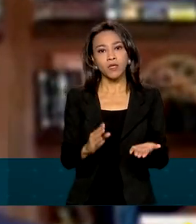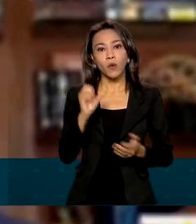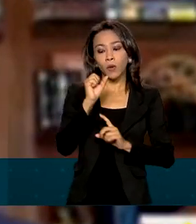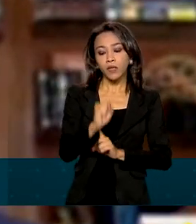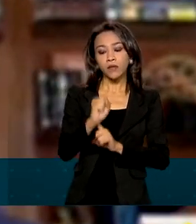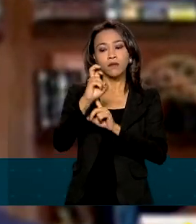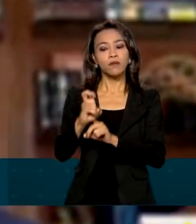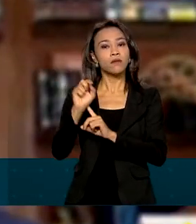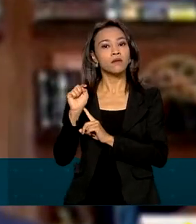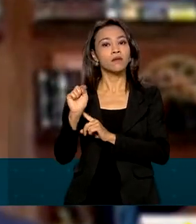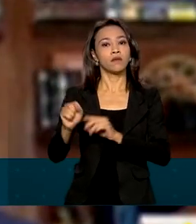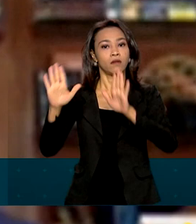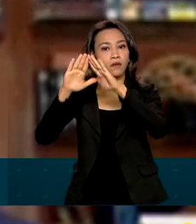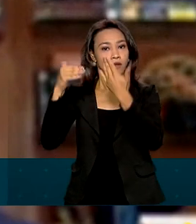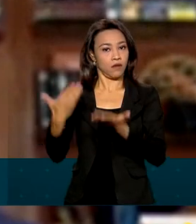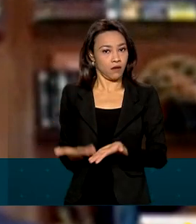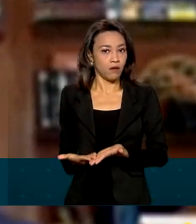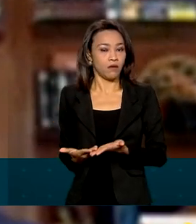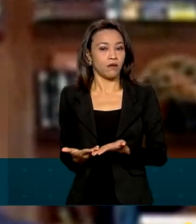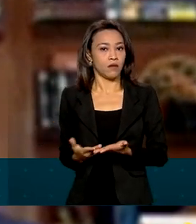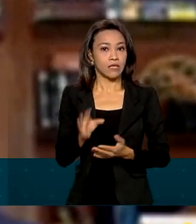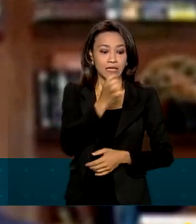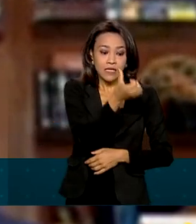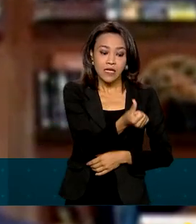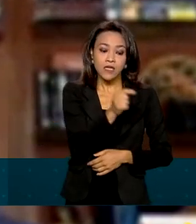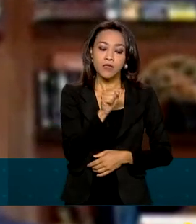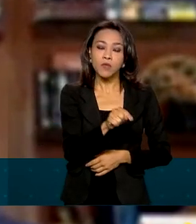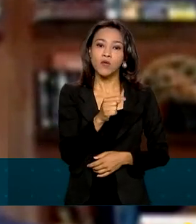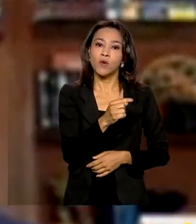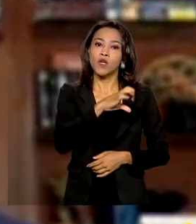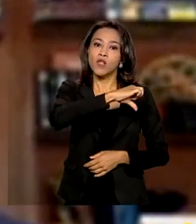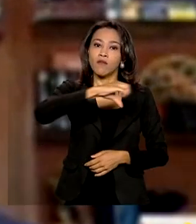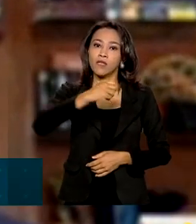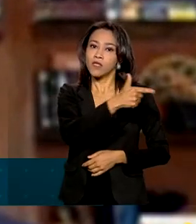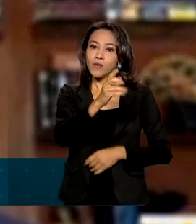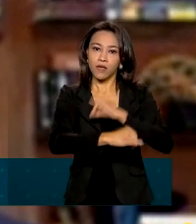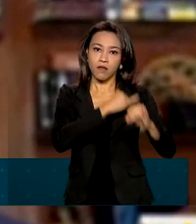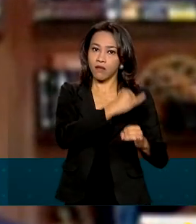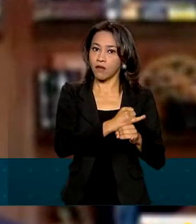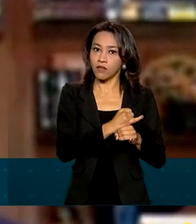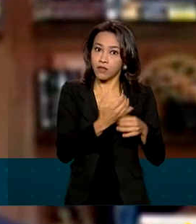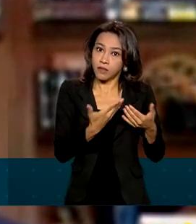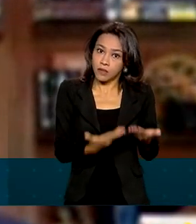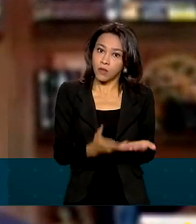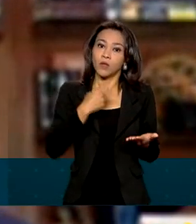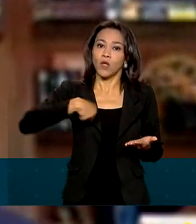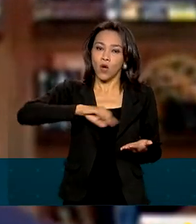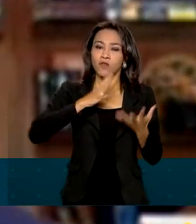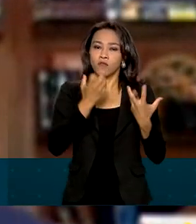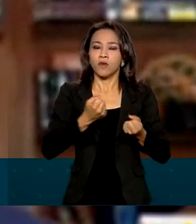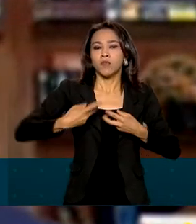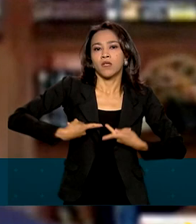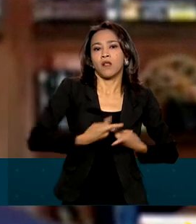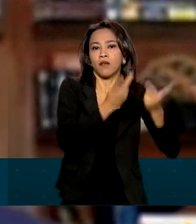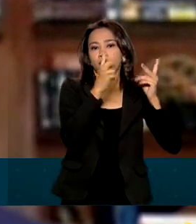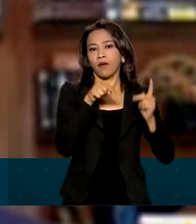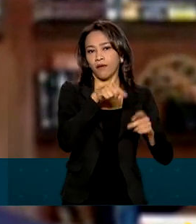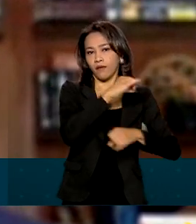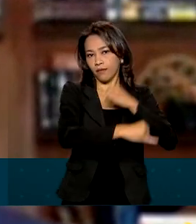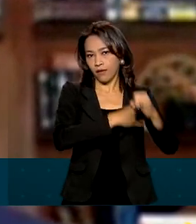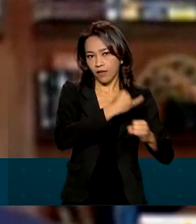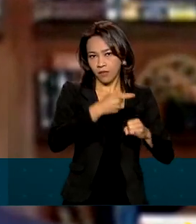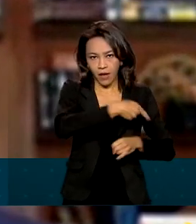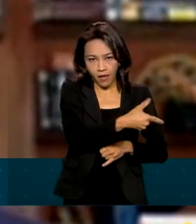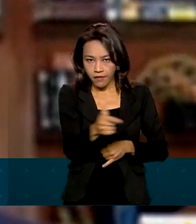escolas, da onde 6.900 não tem internet. Então, nós iremos levar internet para essas que não